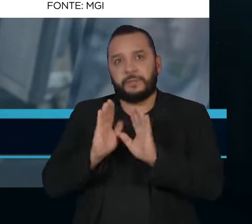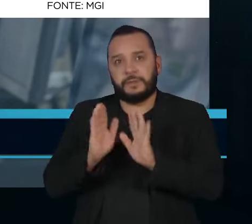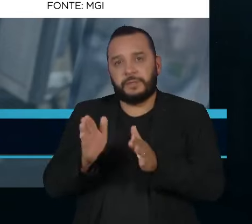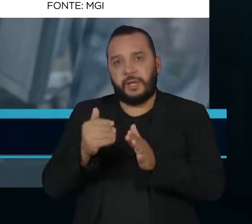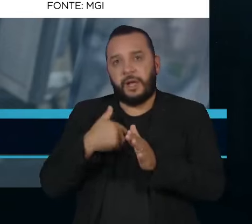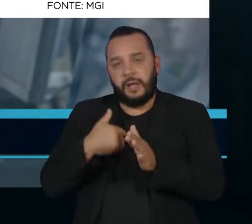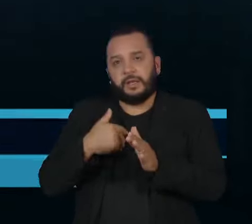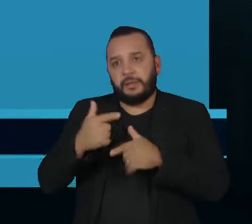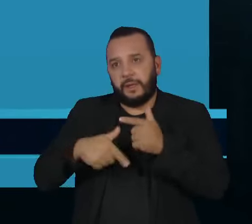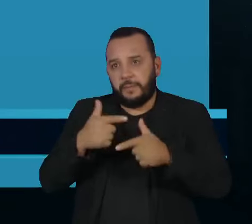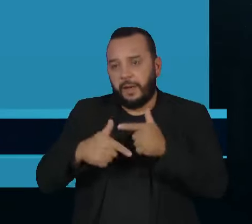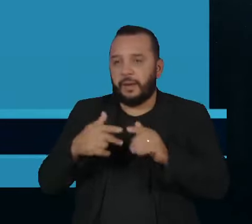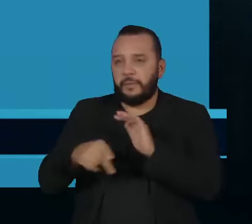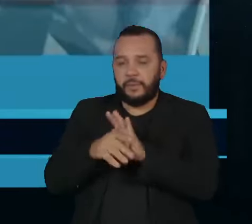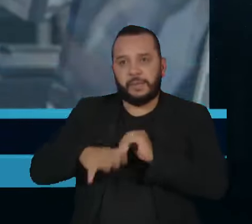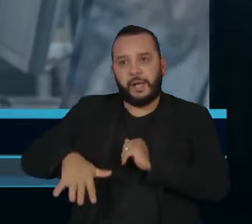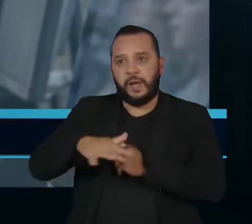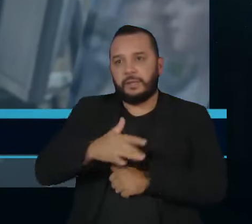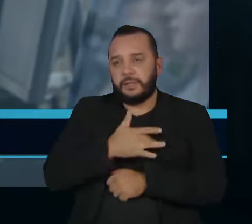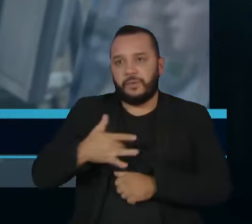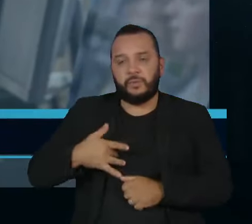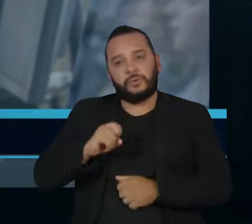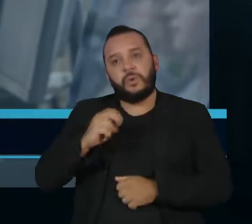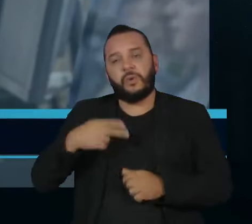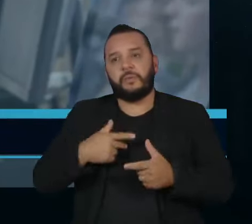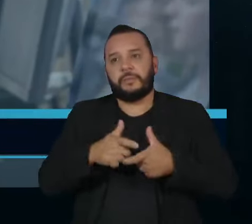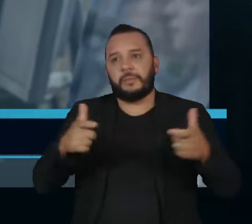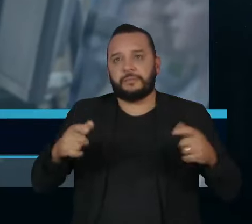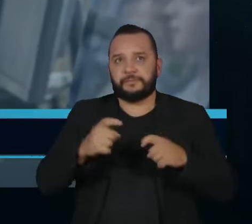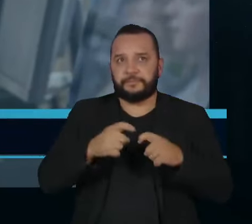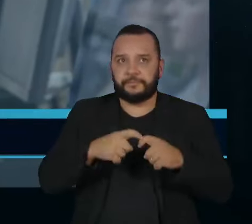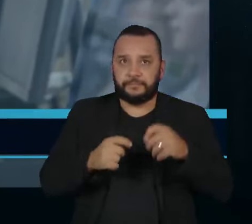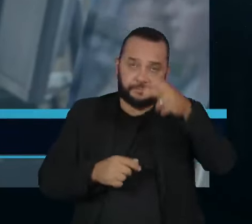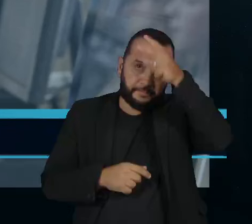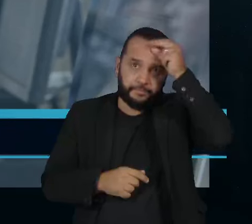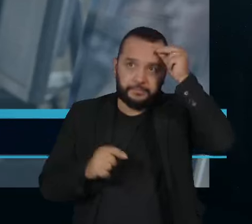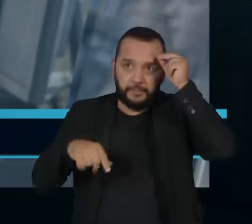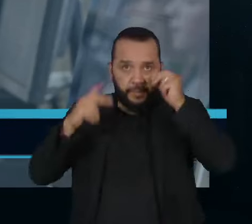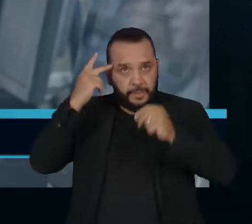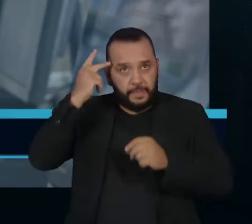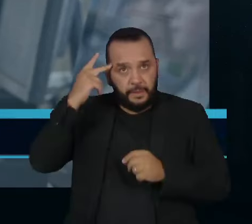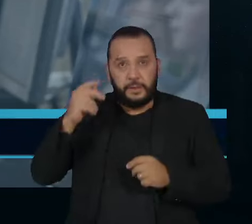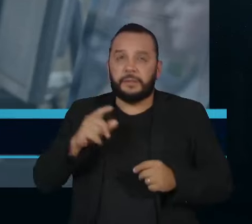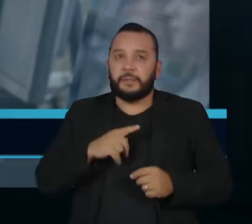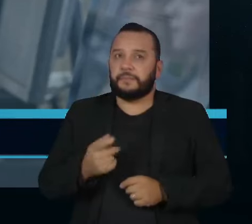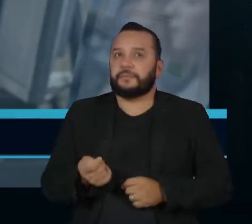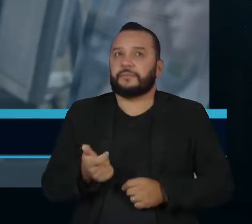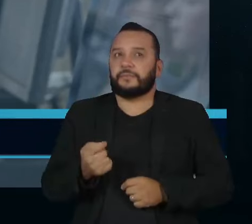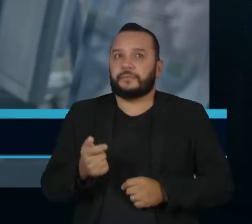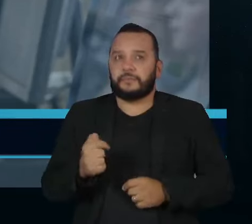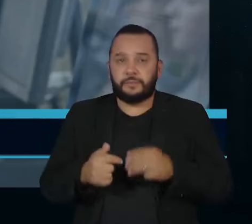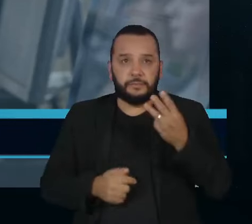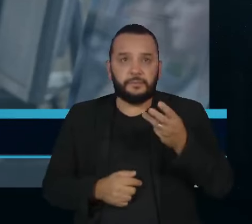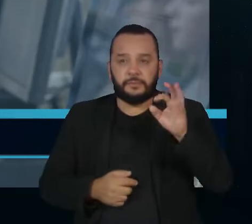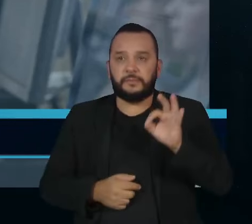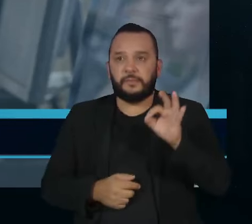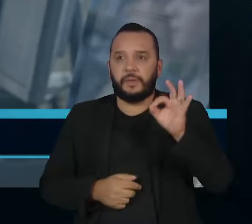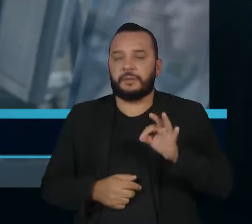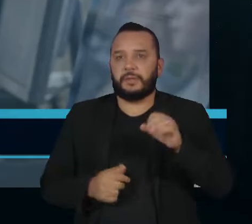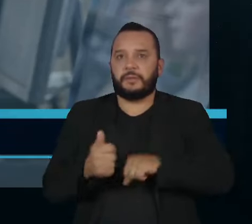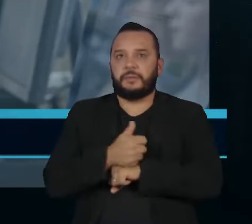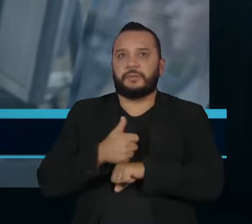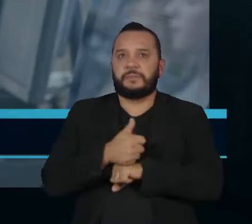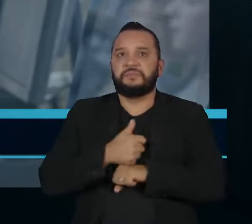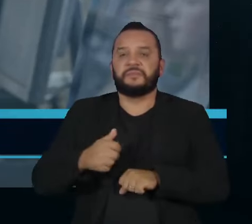programa Mais Médicos. Na prefeitura da maior cidade do país, São Paulo, o número é ainda mais baixo. Apenas 3% dos